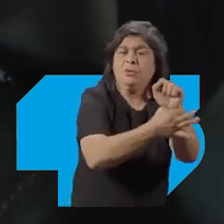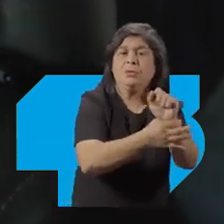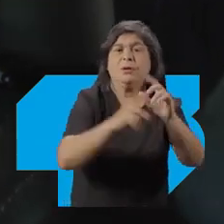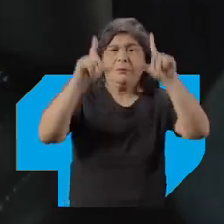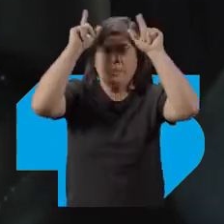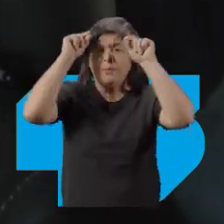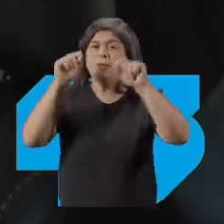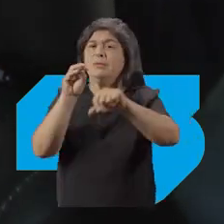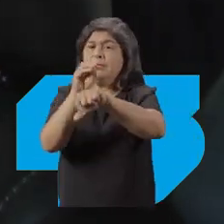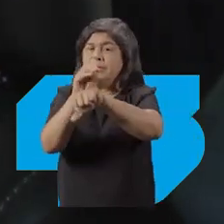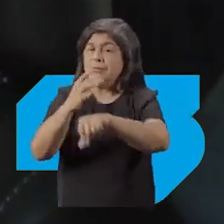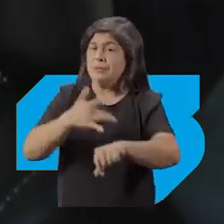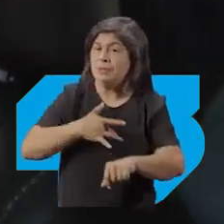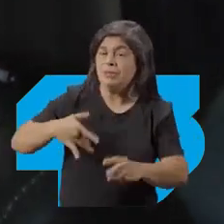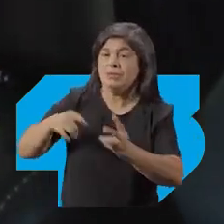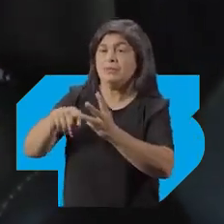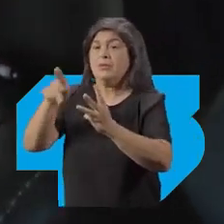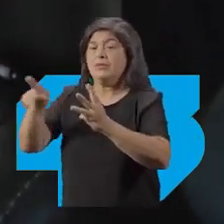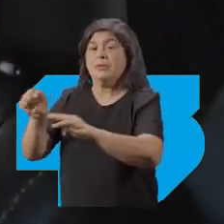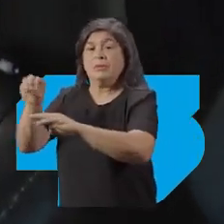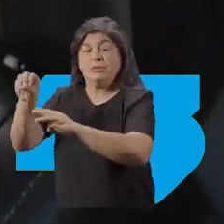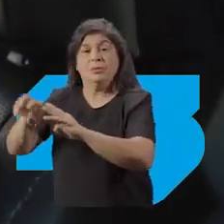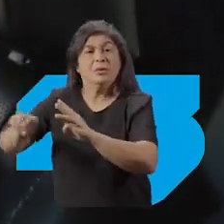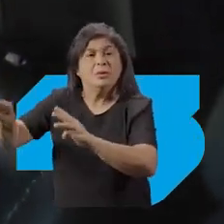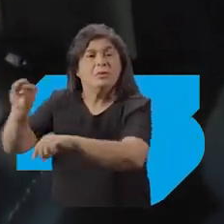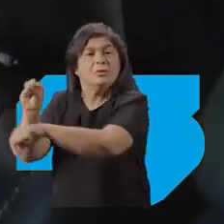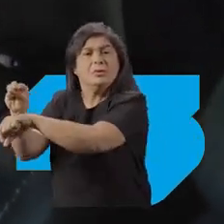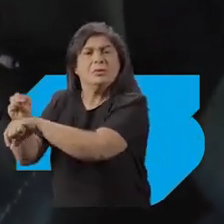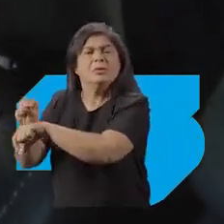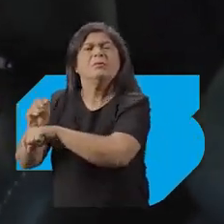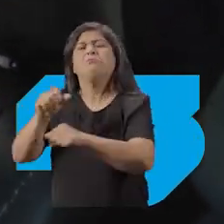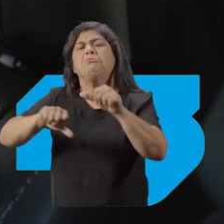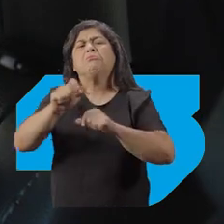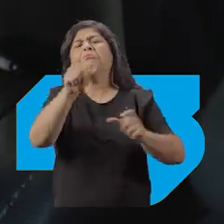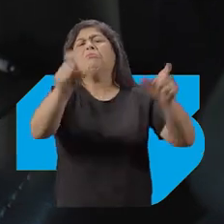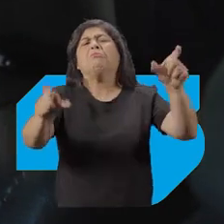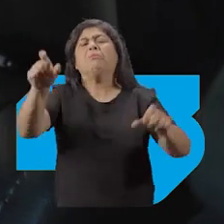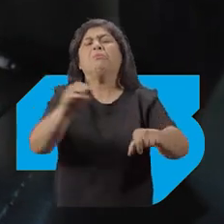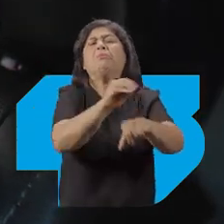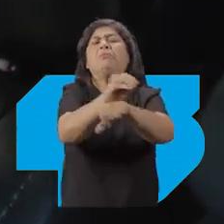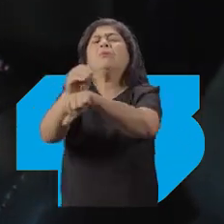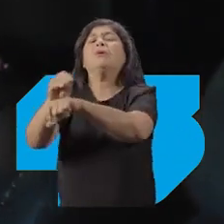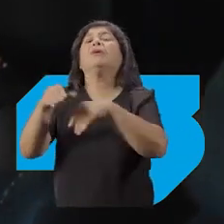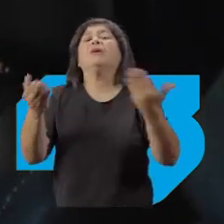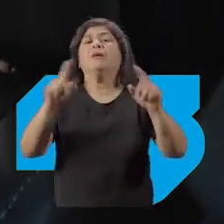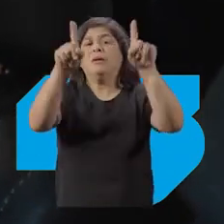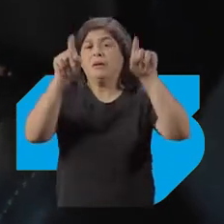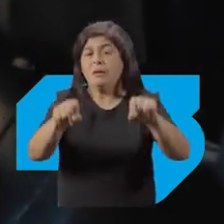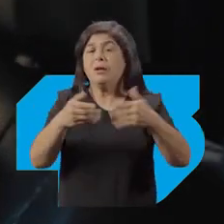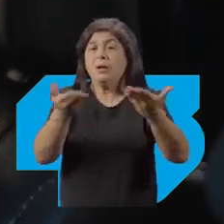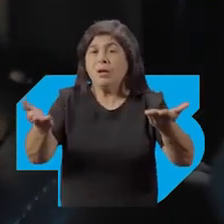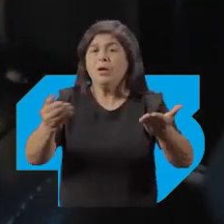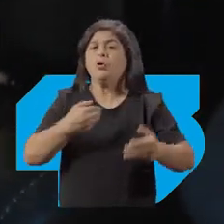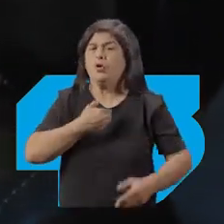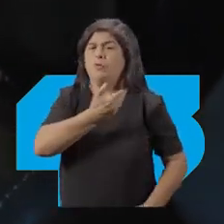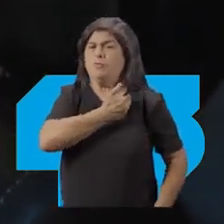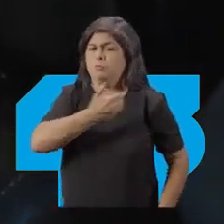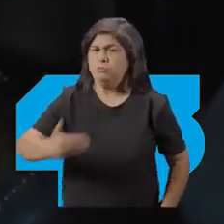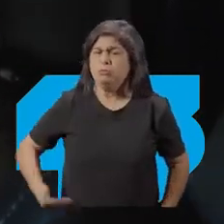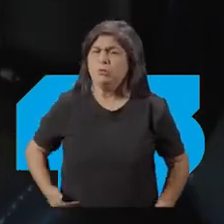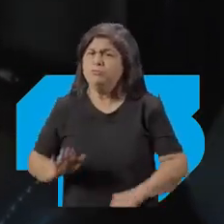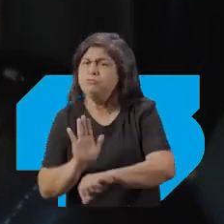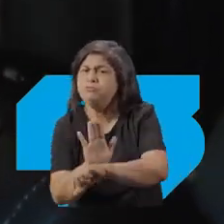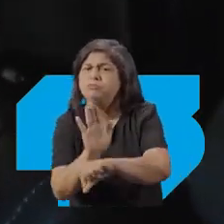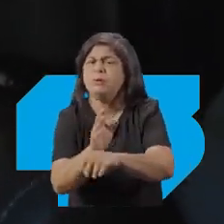da saúde A professora cuida da educação Mas quem cuida desses profissionais? No meu governo faremos o programa Cuidar de quem